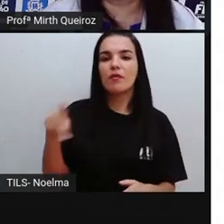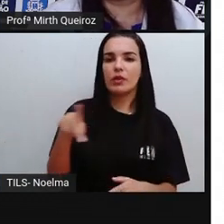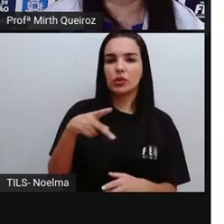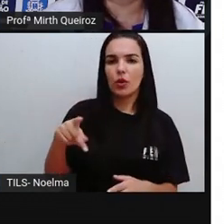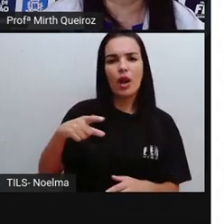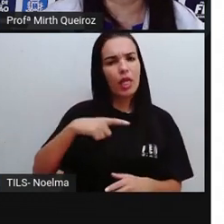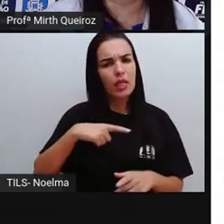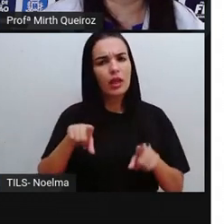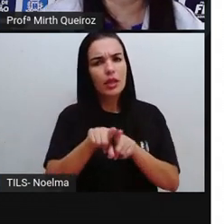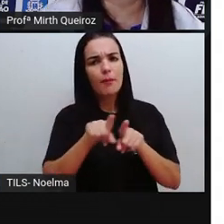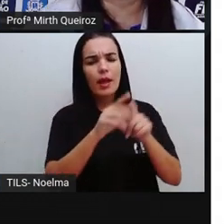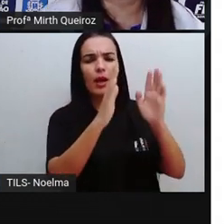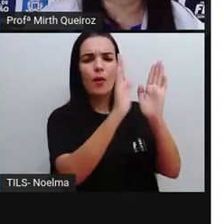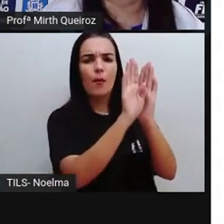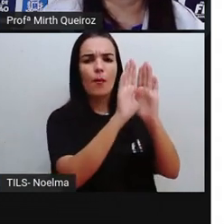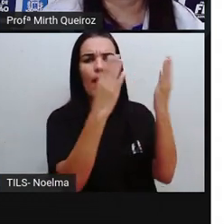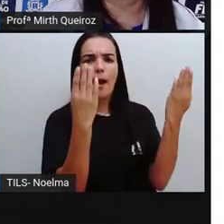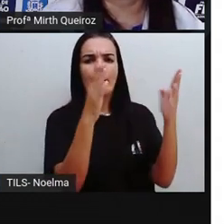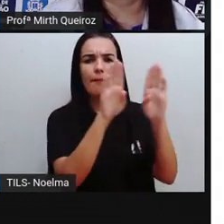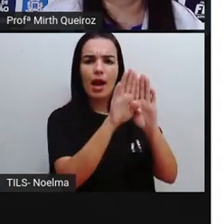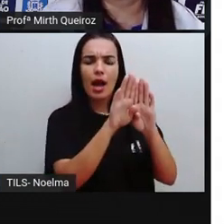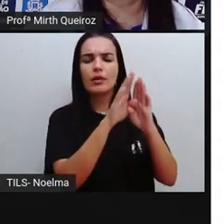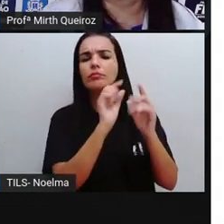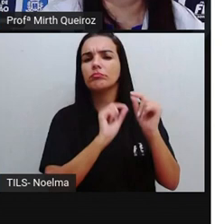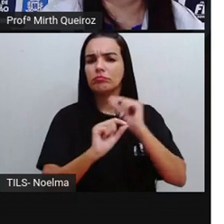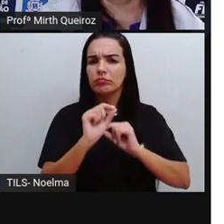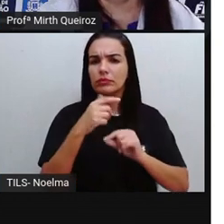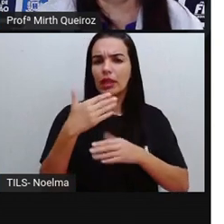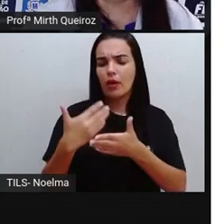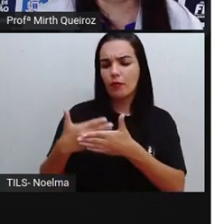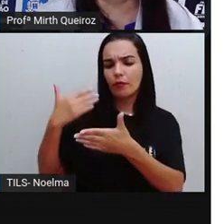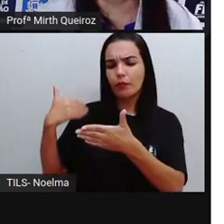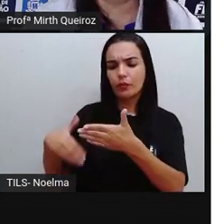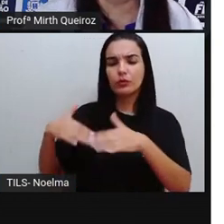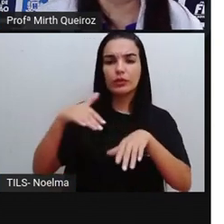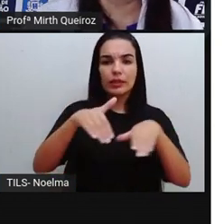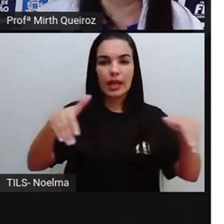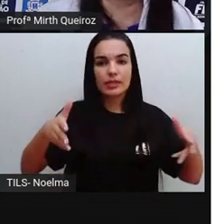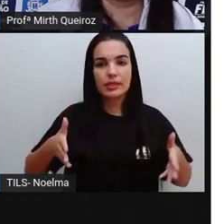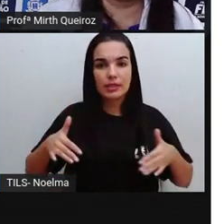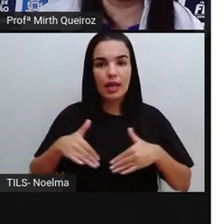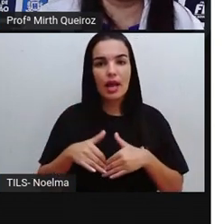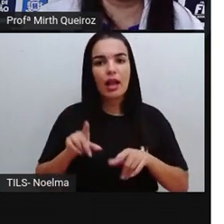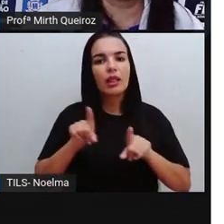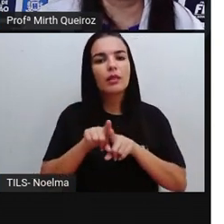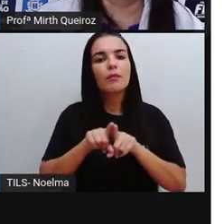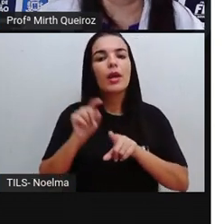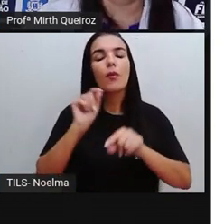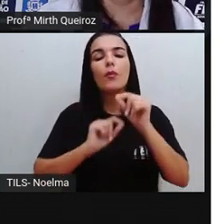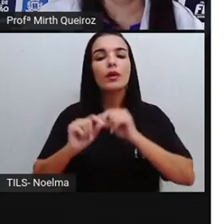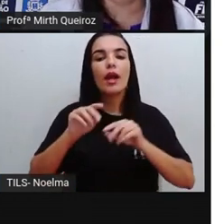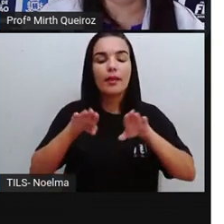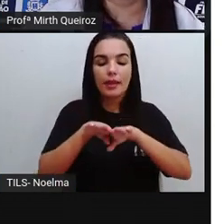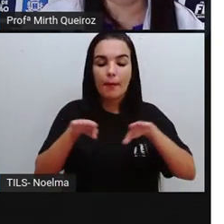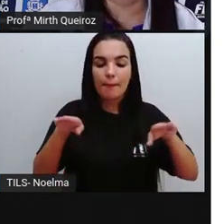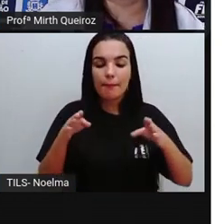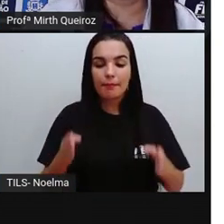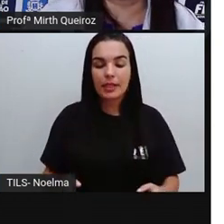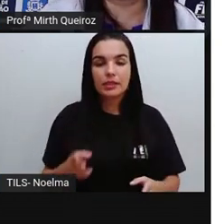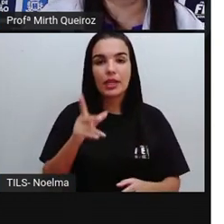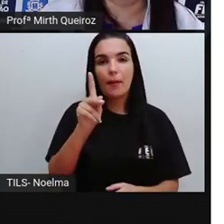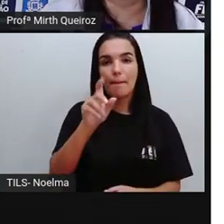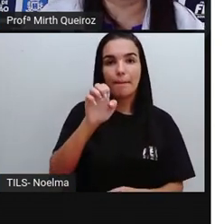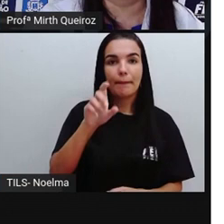um armário no fundo da sala. Olha aqui o armário. E em cima da mesa de Pedro, há materiais